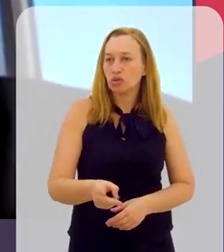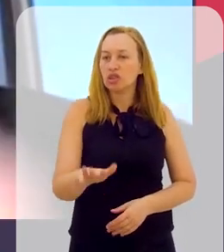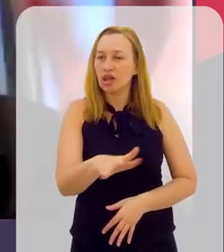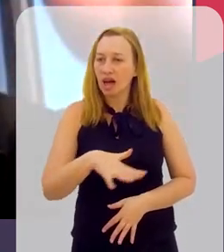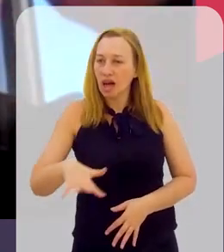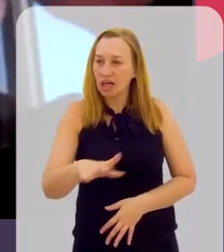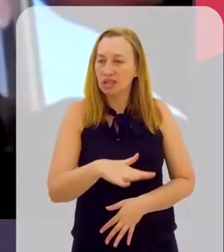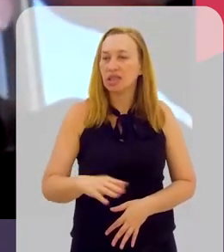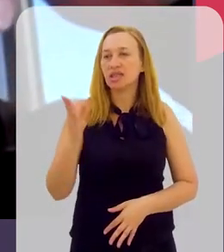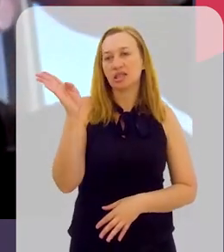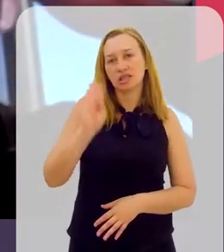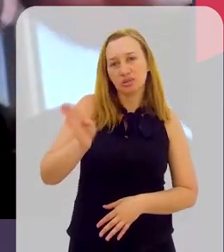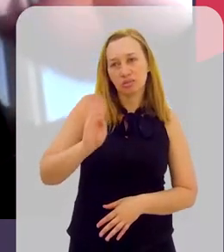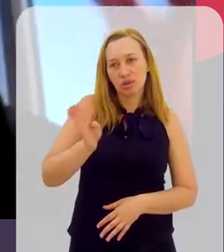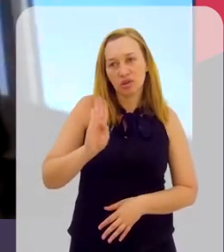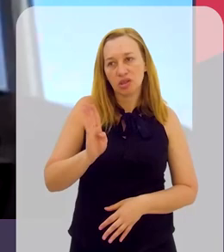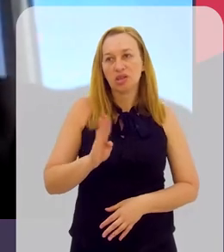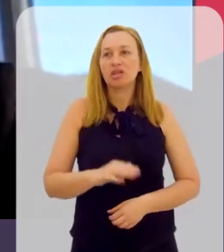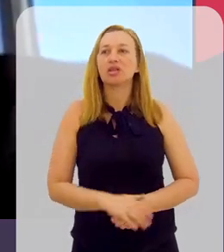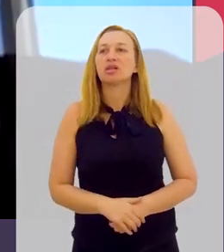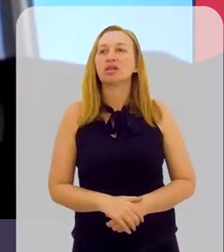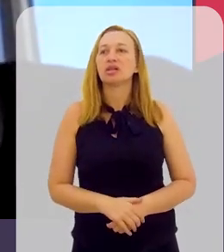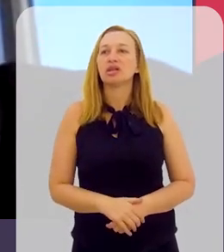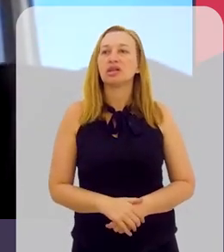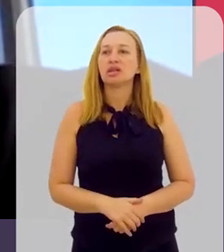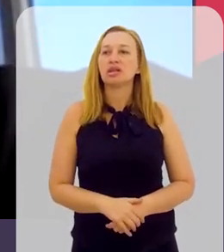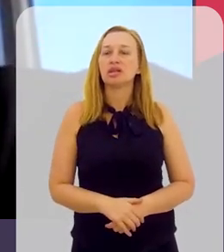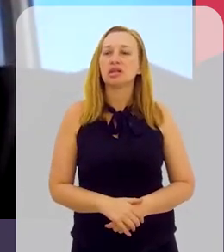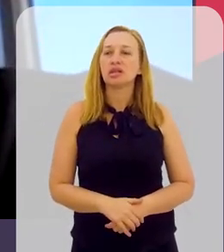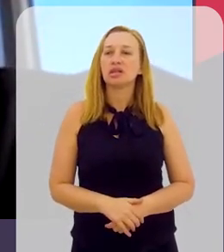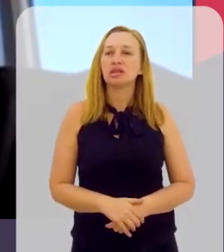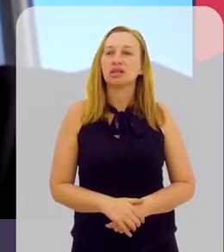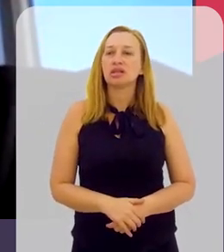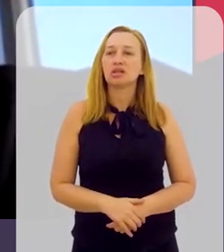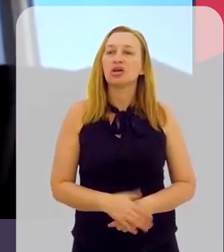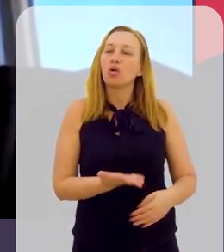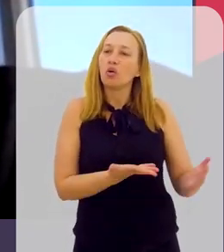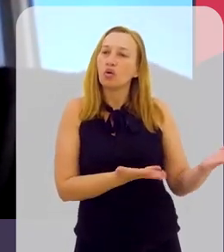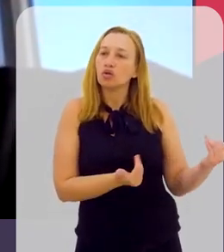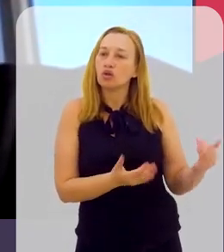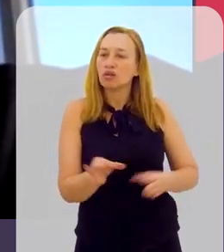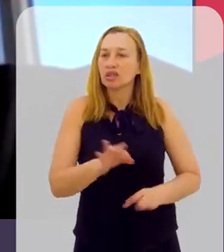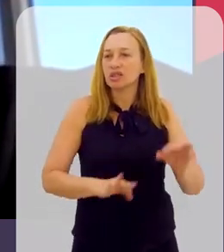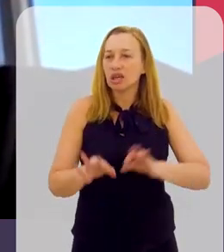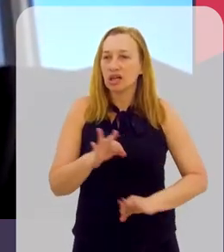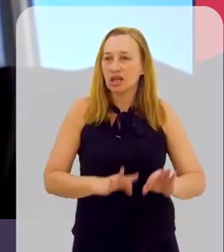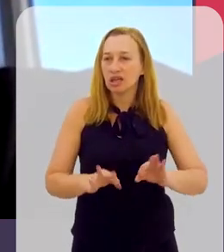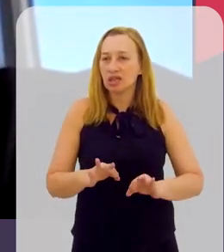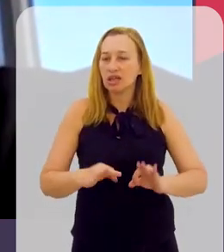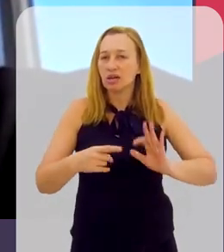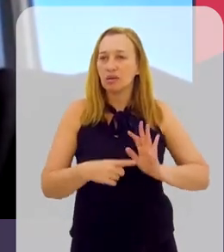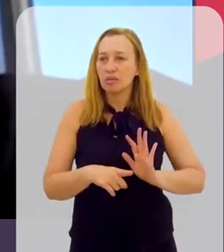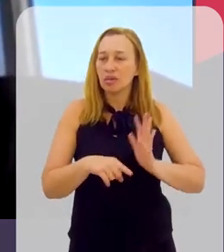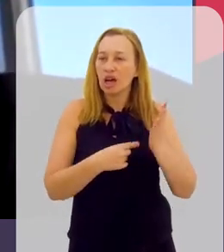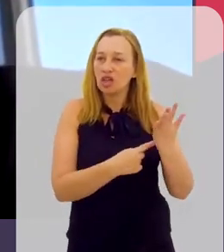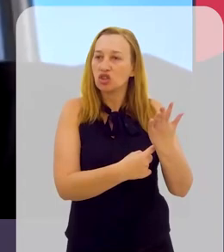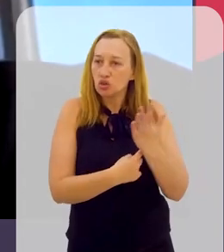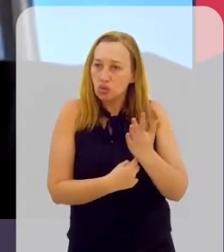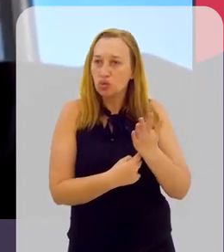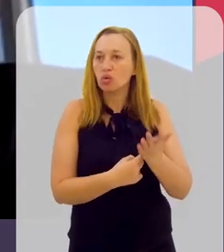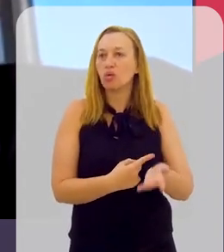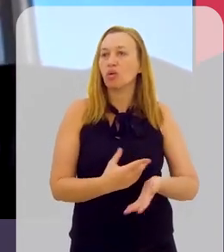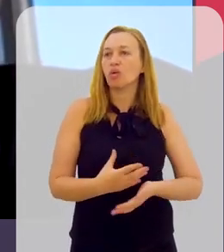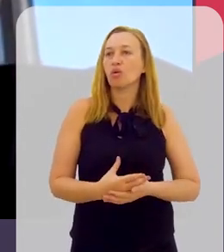E continuei na área de biologia, me formei em biologia. E o jovens talentos me ajudou a me destacar